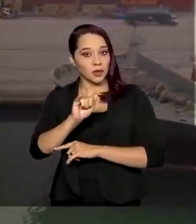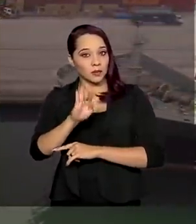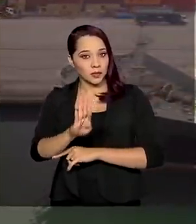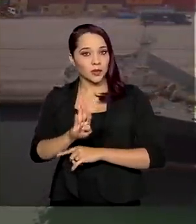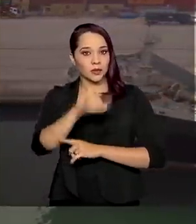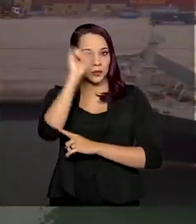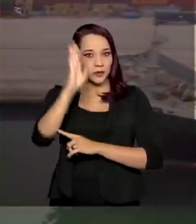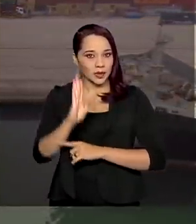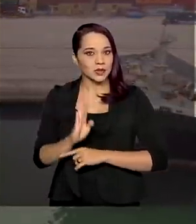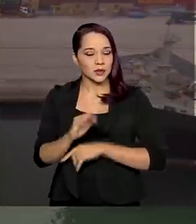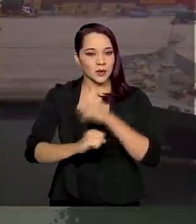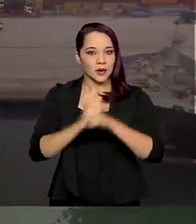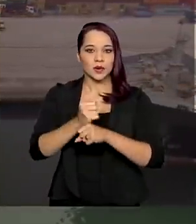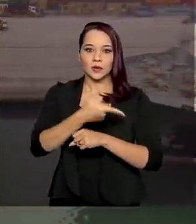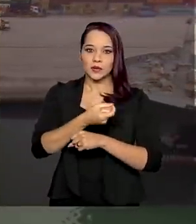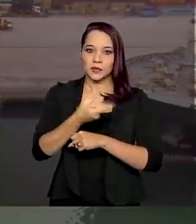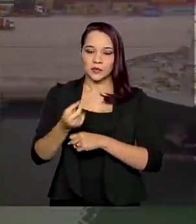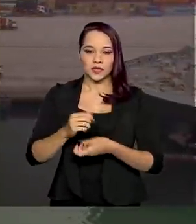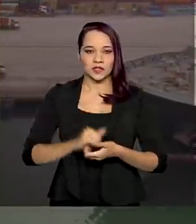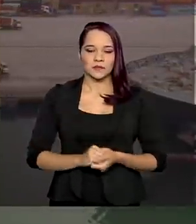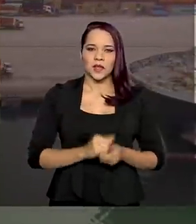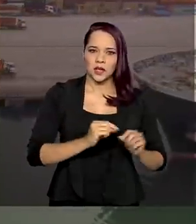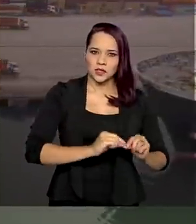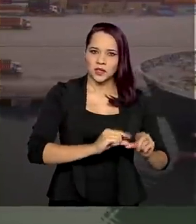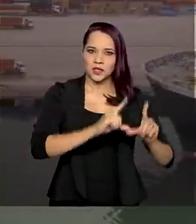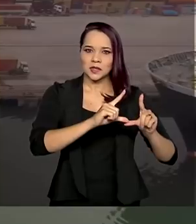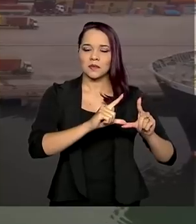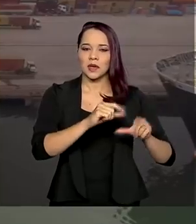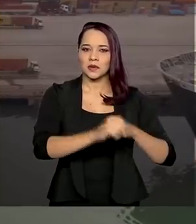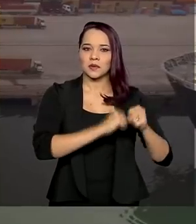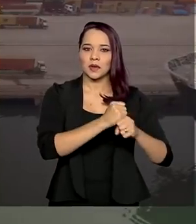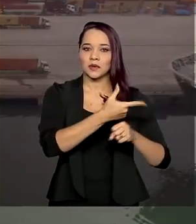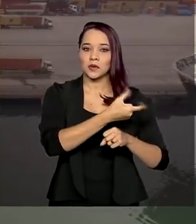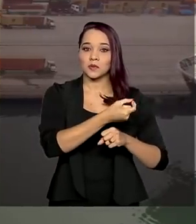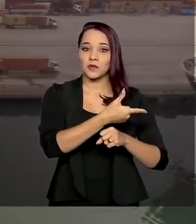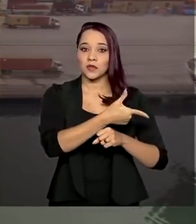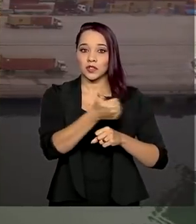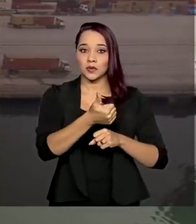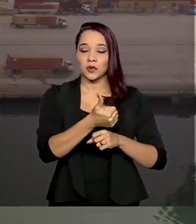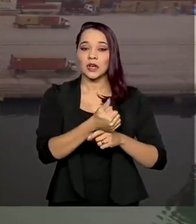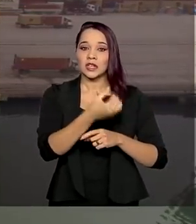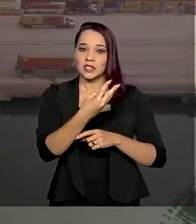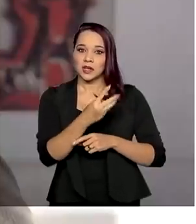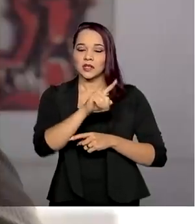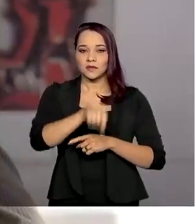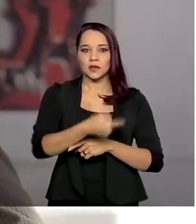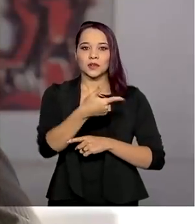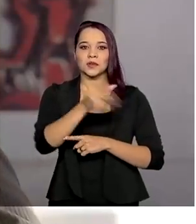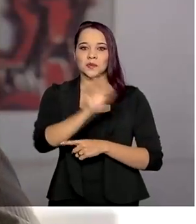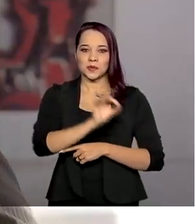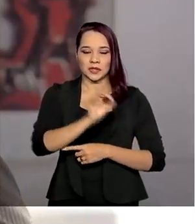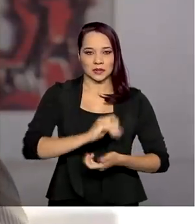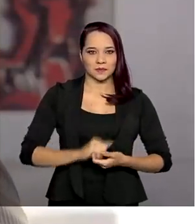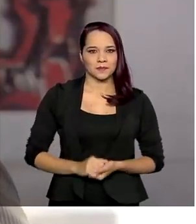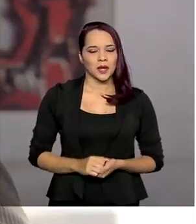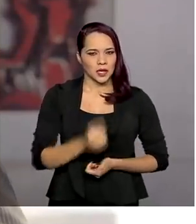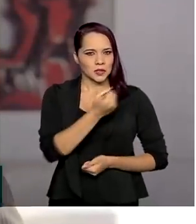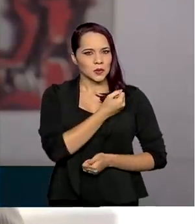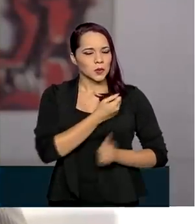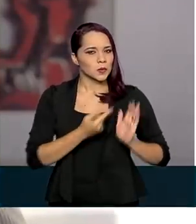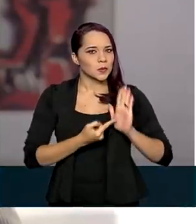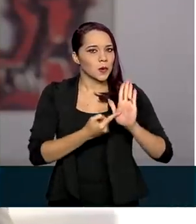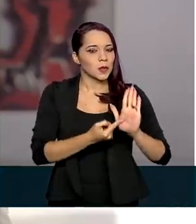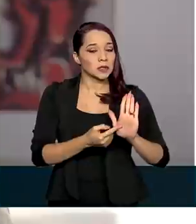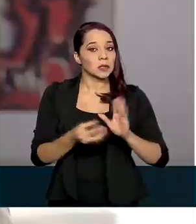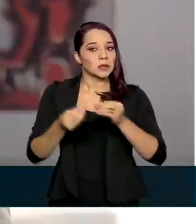brasileiro em 2020 e de crescimento em 2021 de 3,2%. Os números refletem o